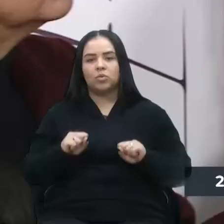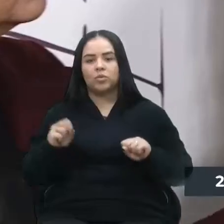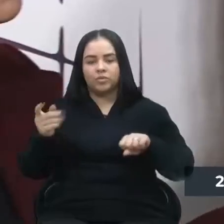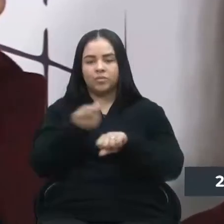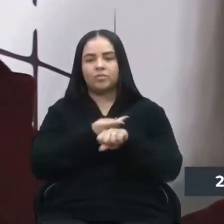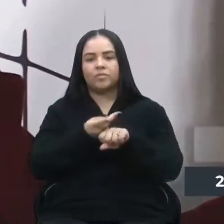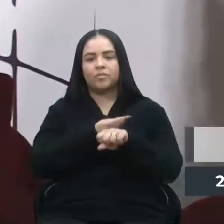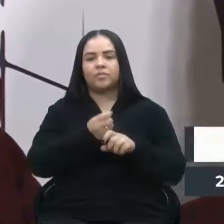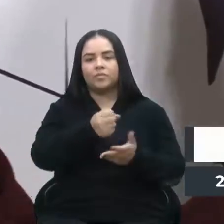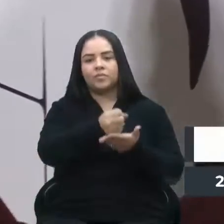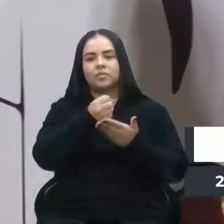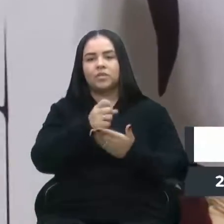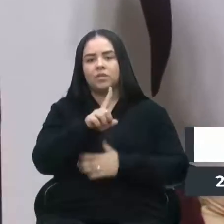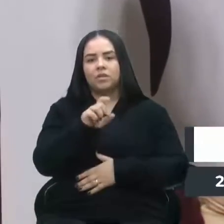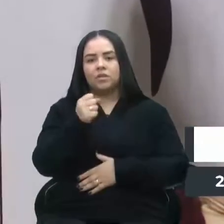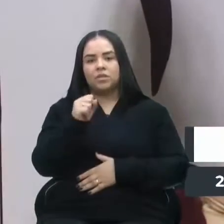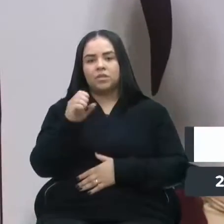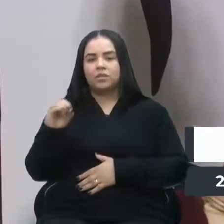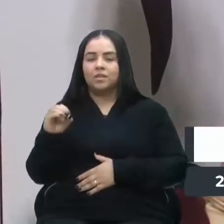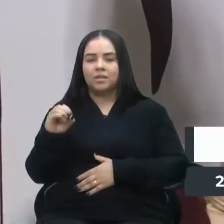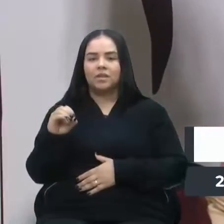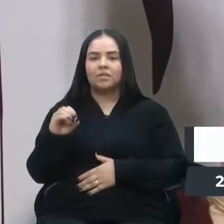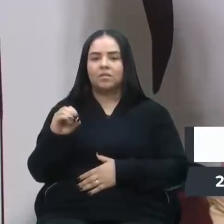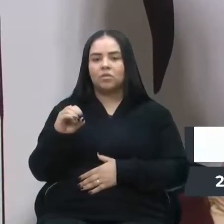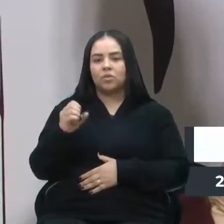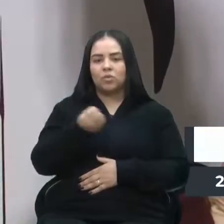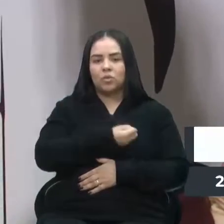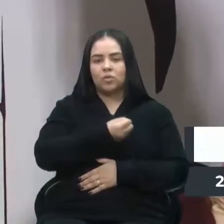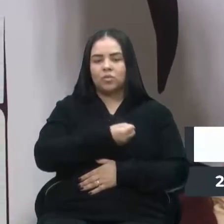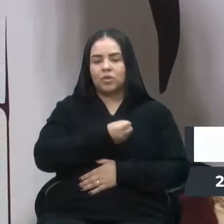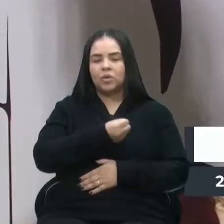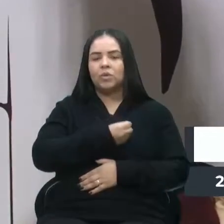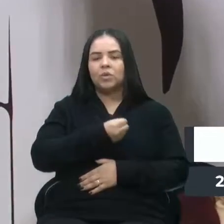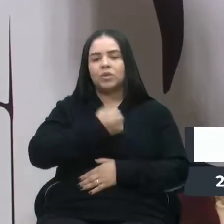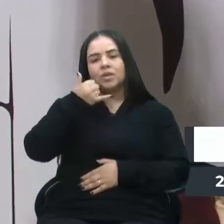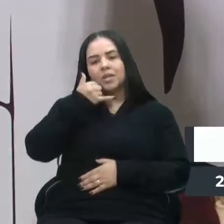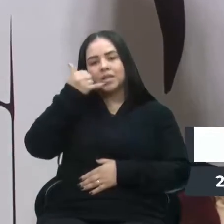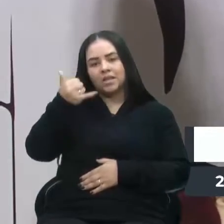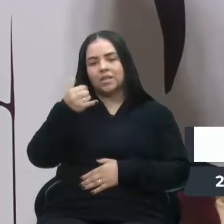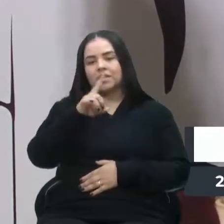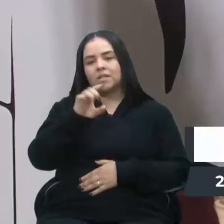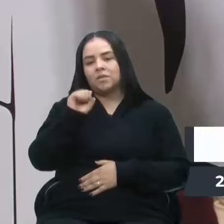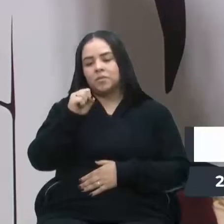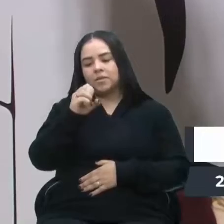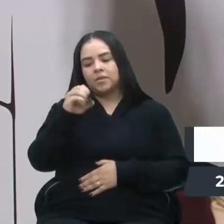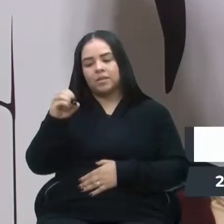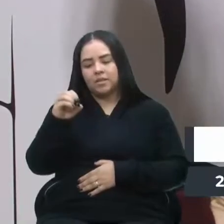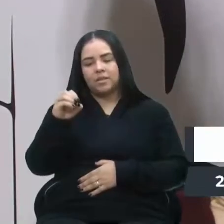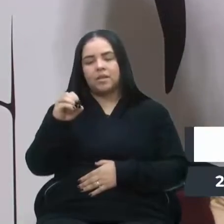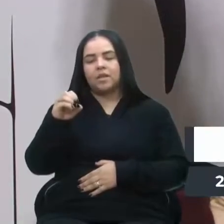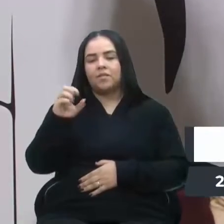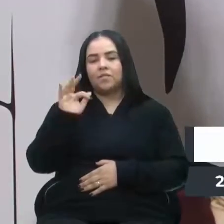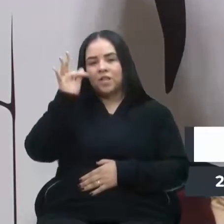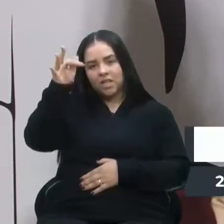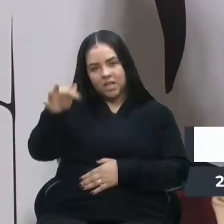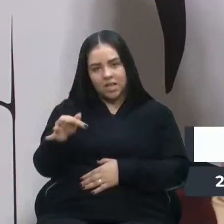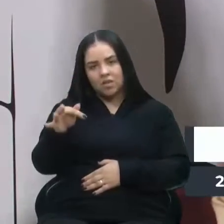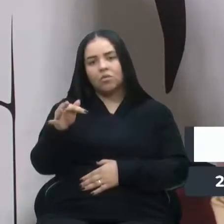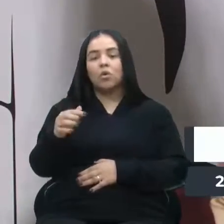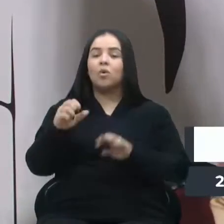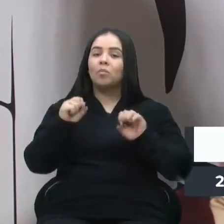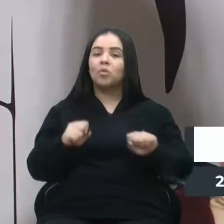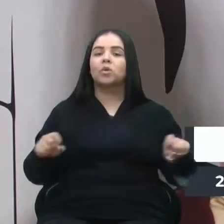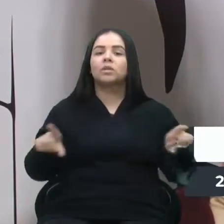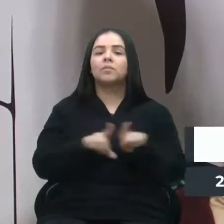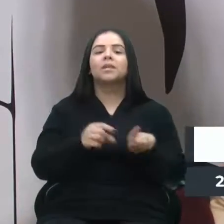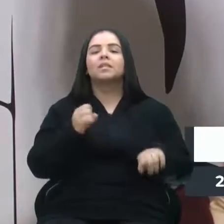180, que é um número nacional, que as pessoas dizem, para denunciar a violência. Podem também, a gente sempre orienta, caso tenha